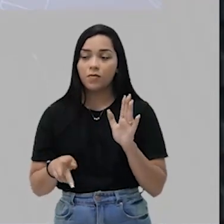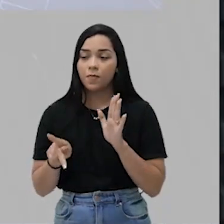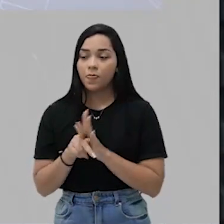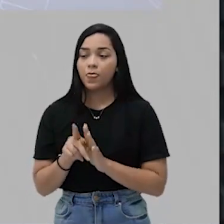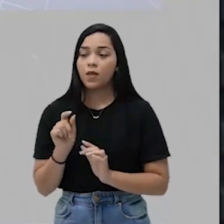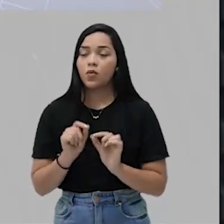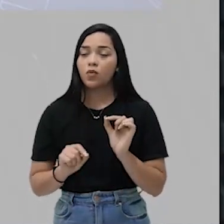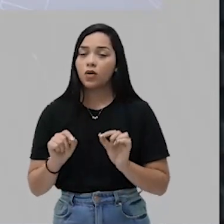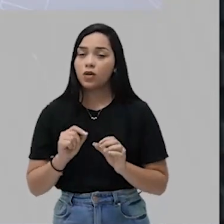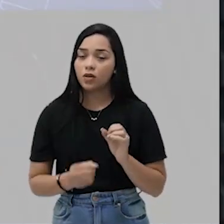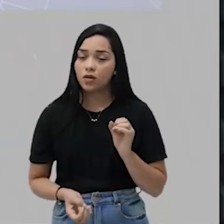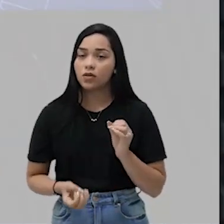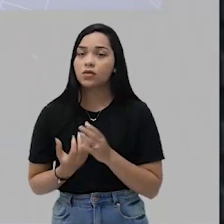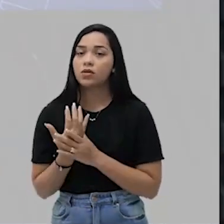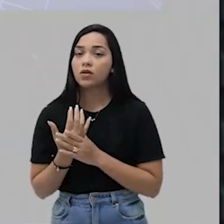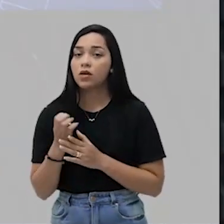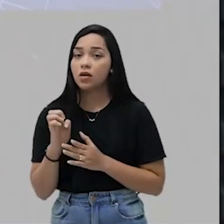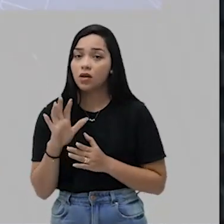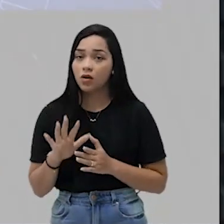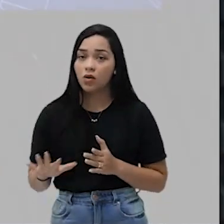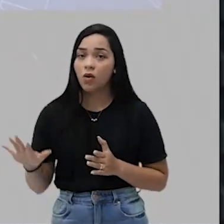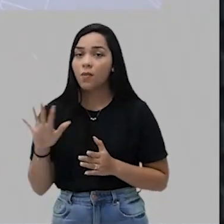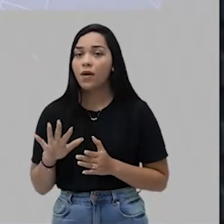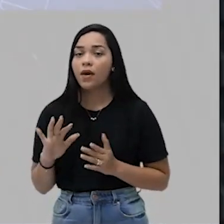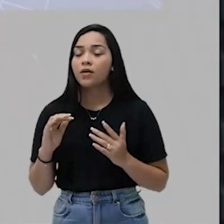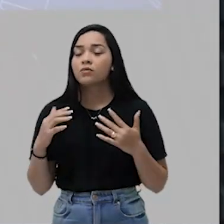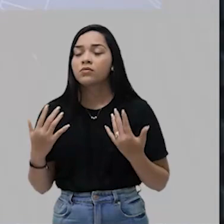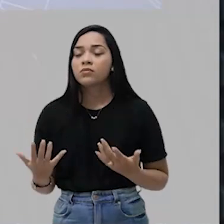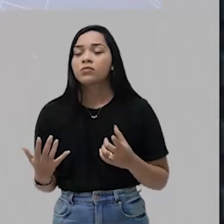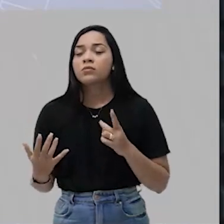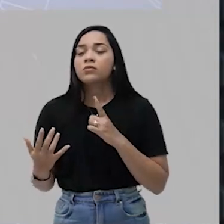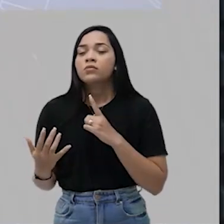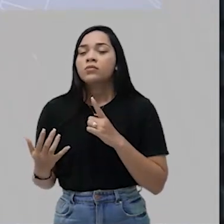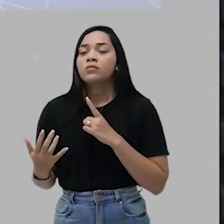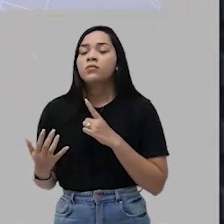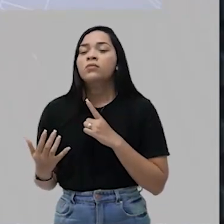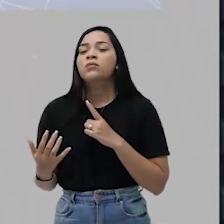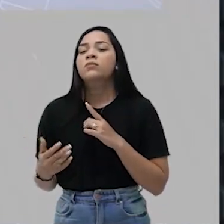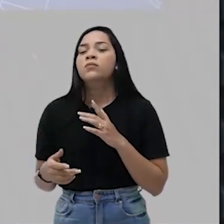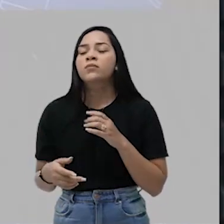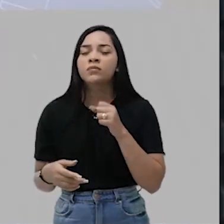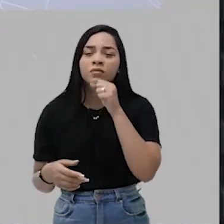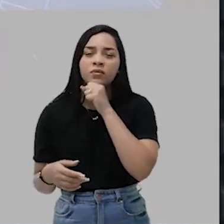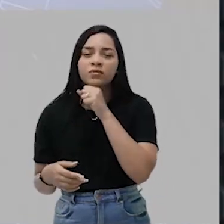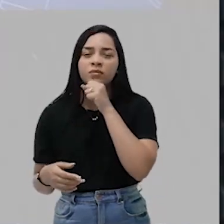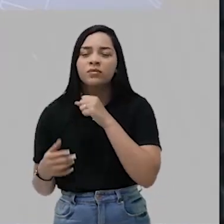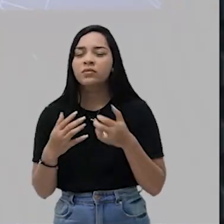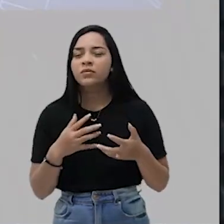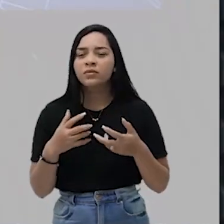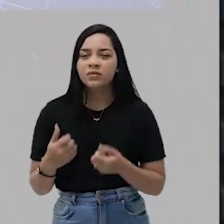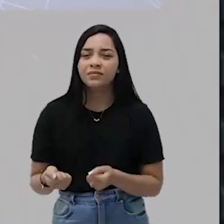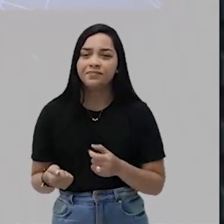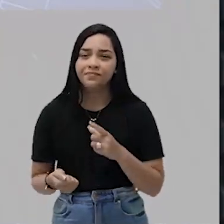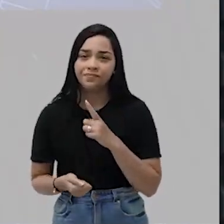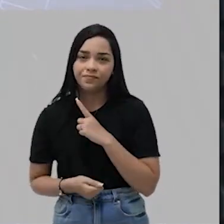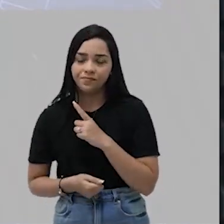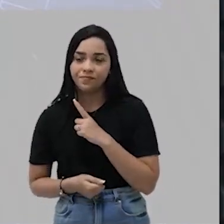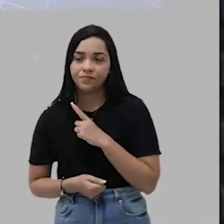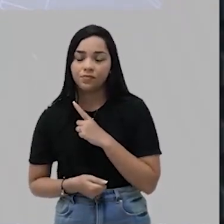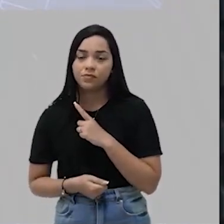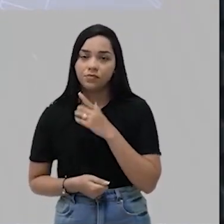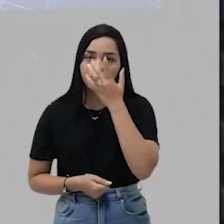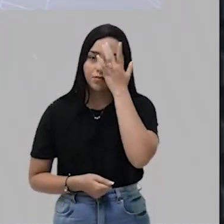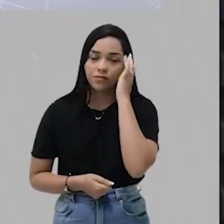fabricação europeia. Então, esse encontro do velho mundo, o mundo basicamente